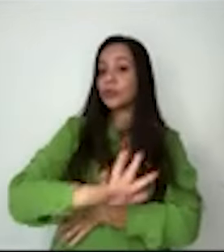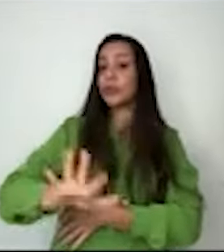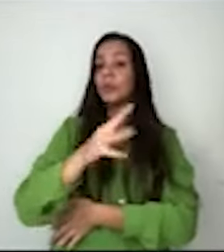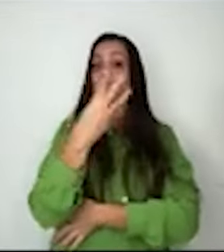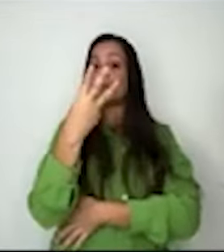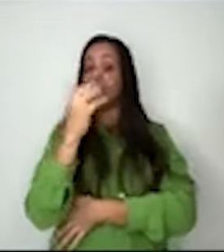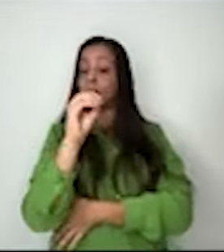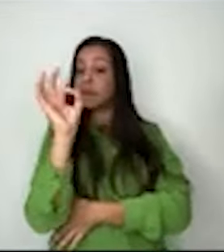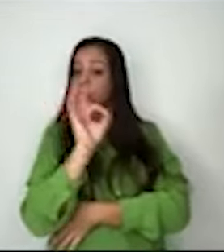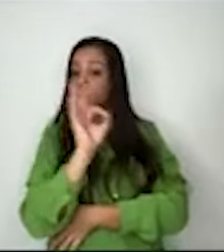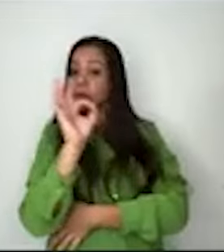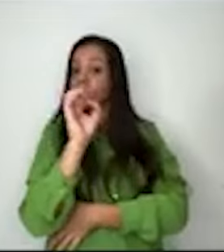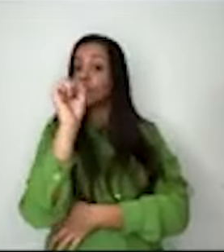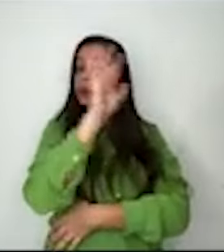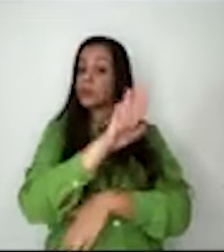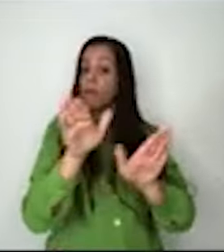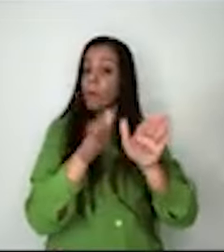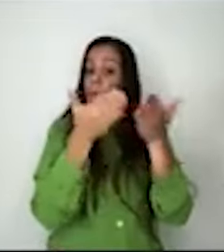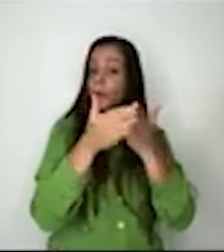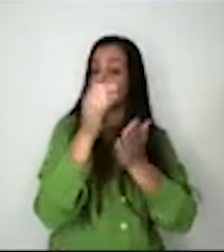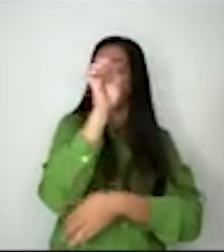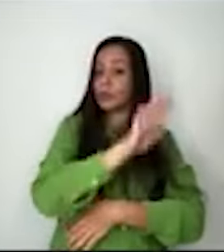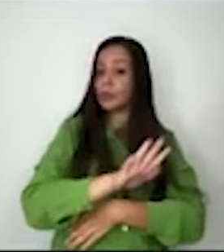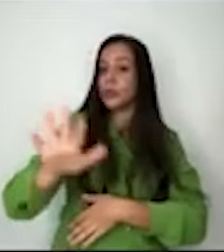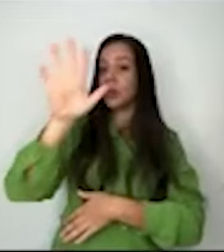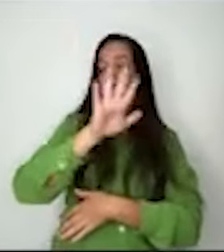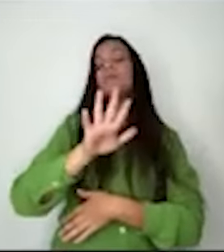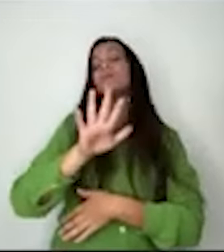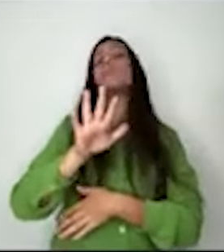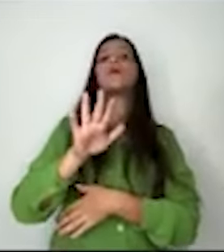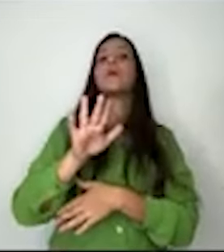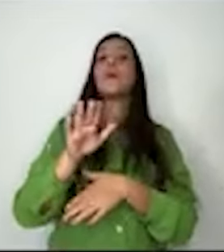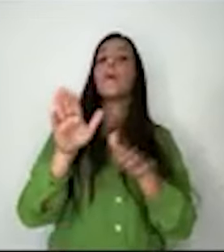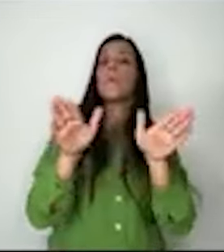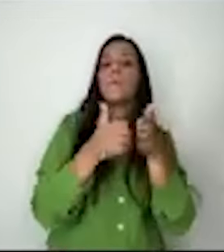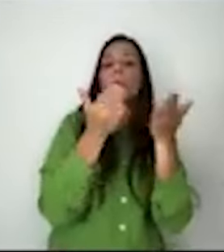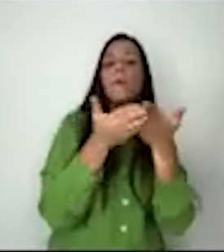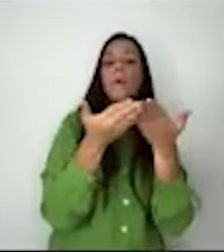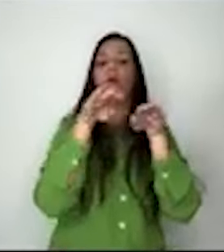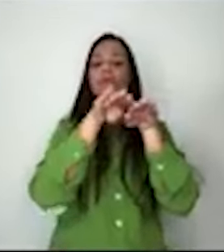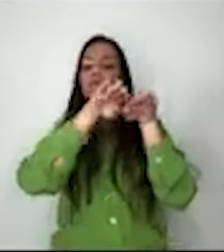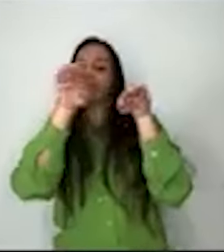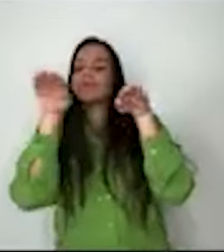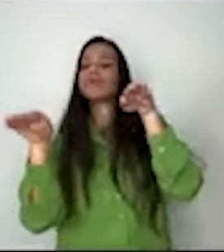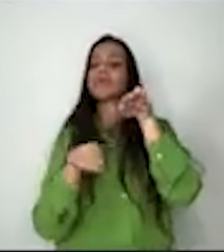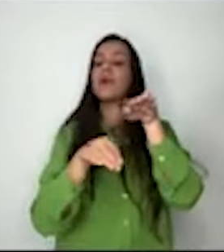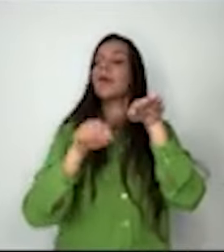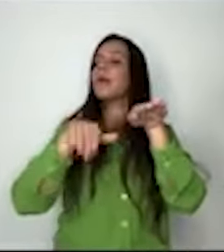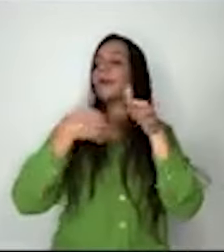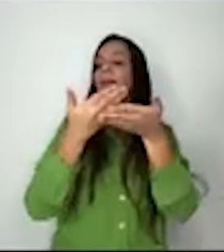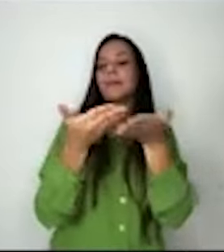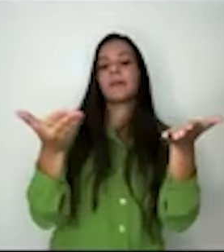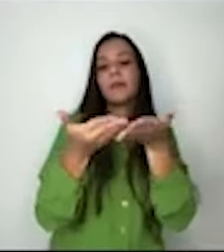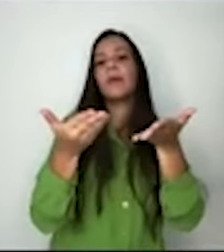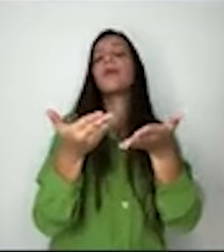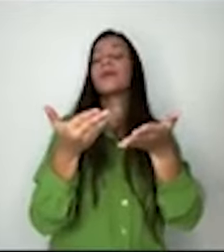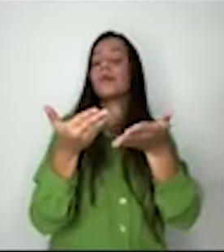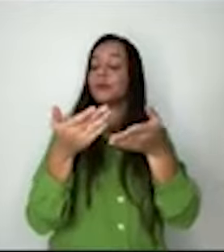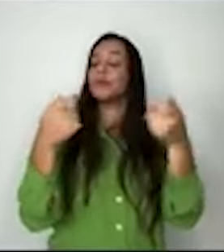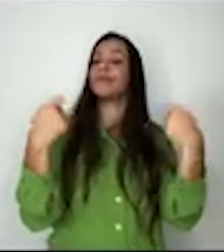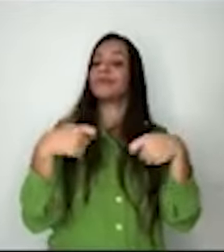população brasileira. De modo que pobreza e desigualdade continuam a ser itens imprescindíveis